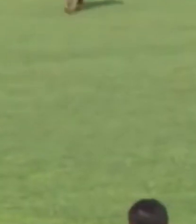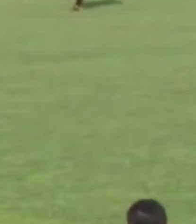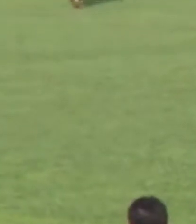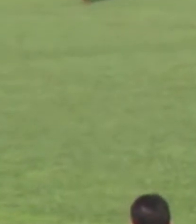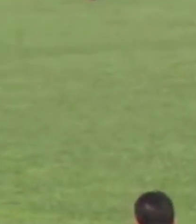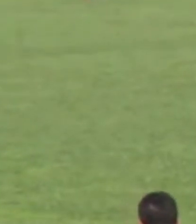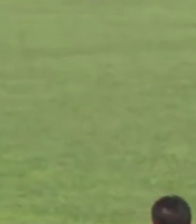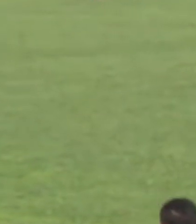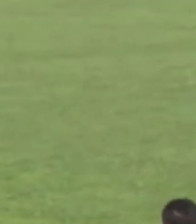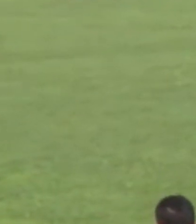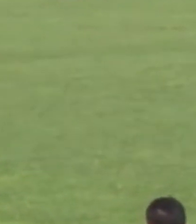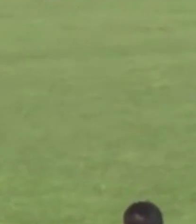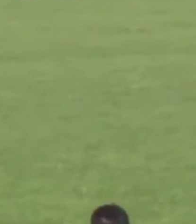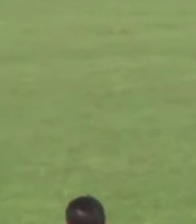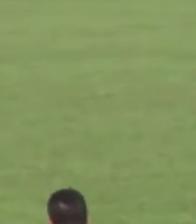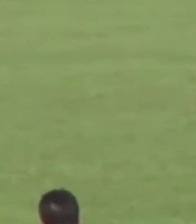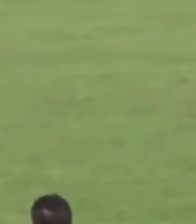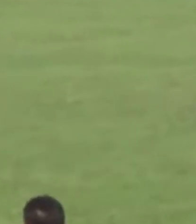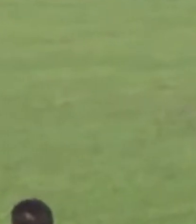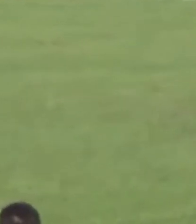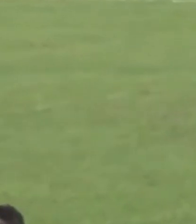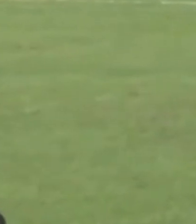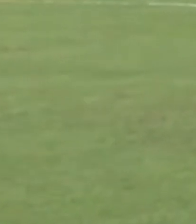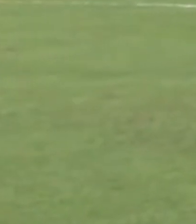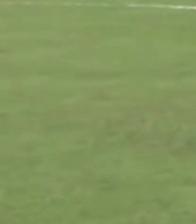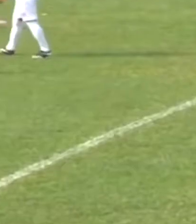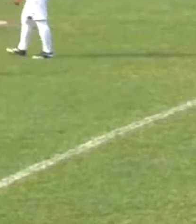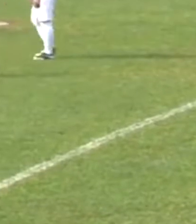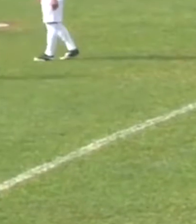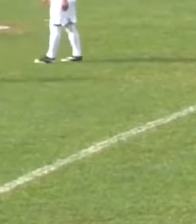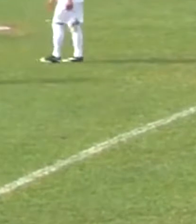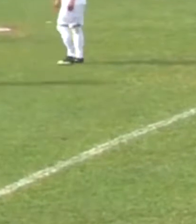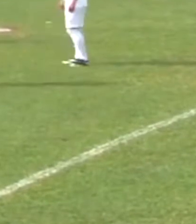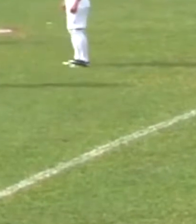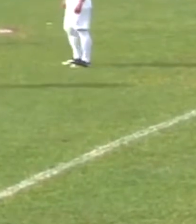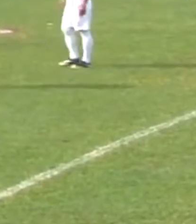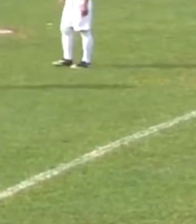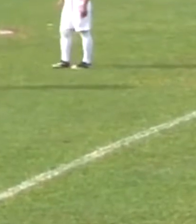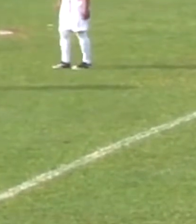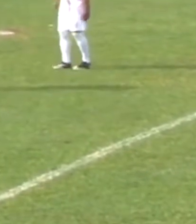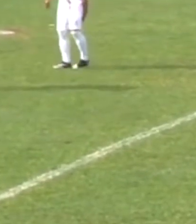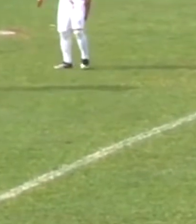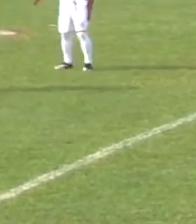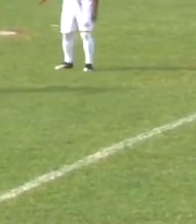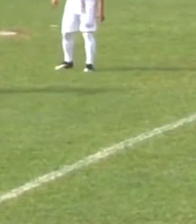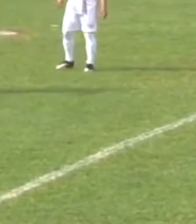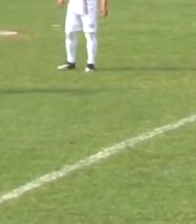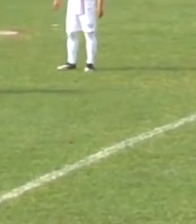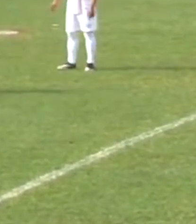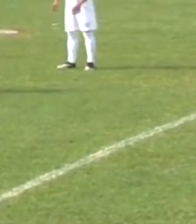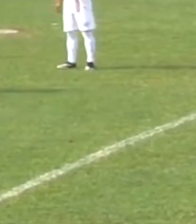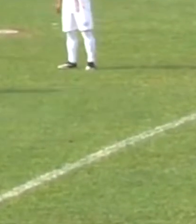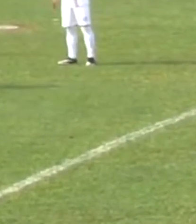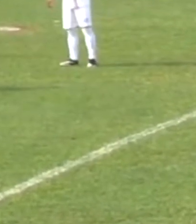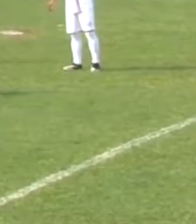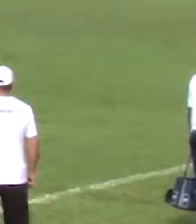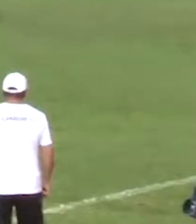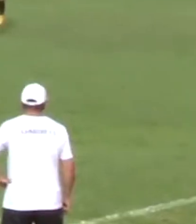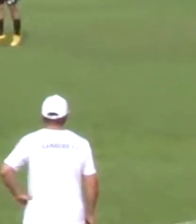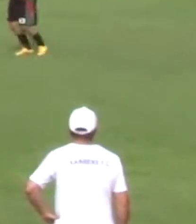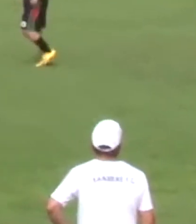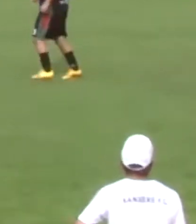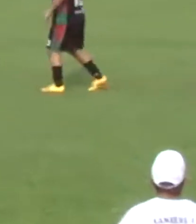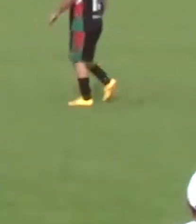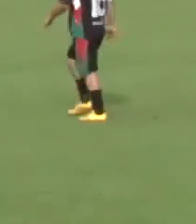dos veteranos 4.0. É permitida a participação de até três atletas com no máximo 35 anos em cada time. A